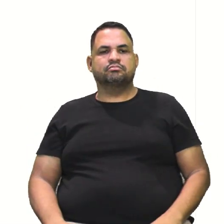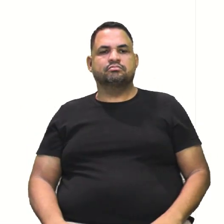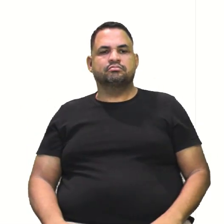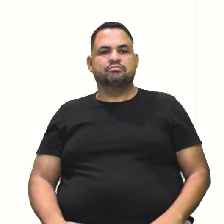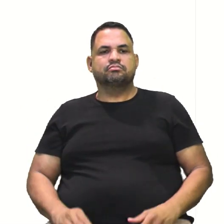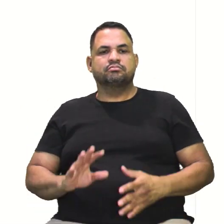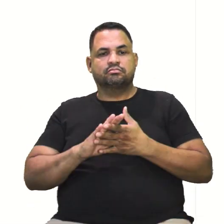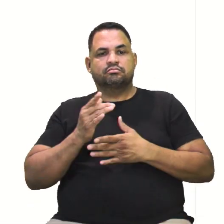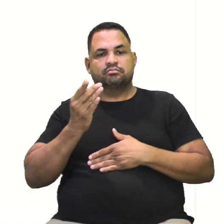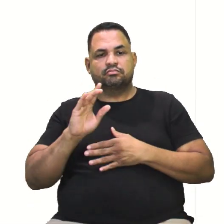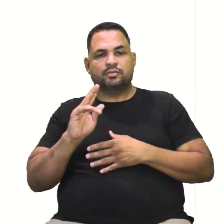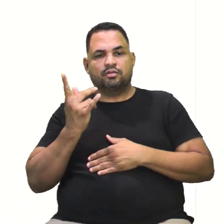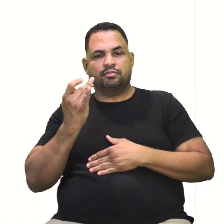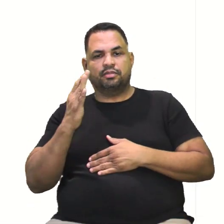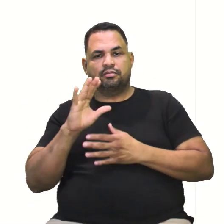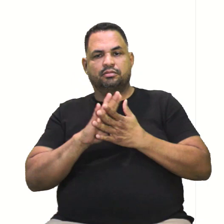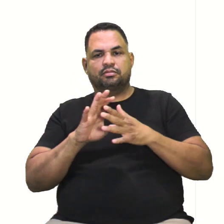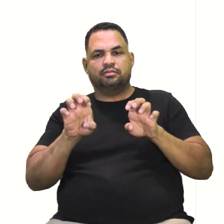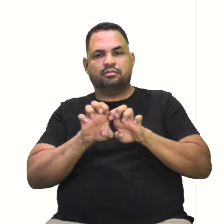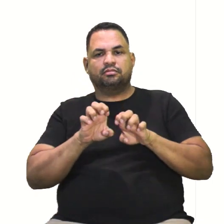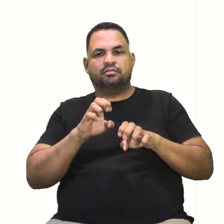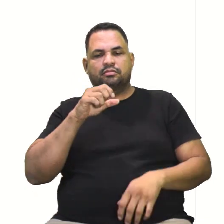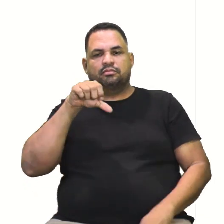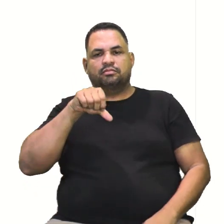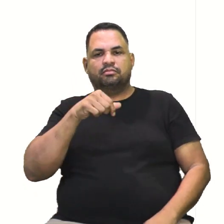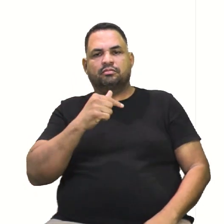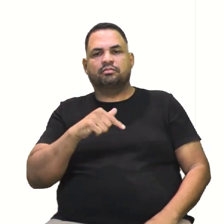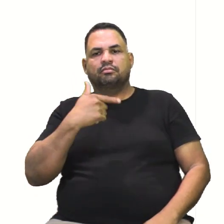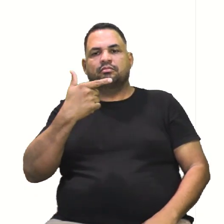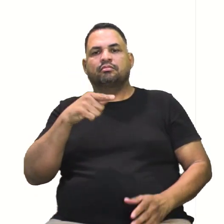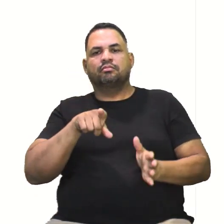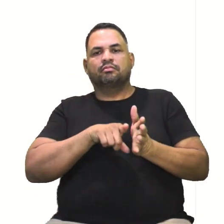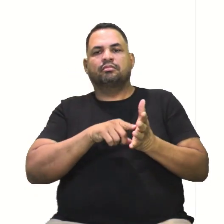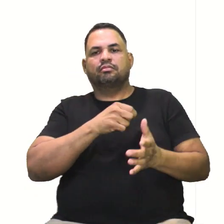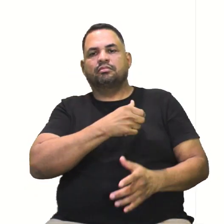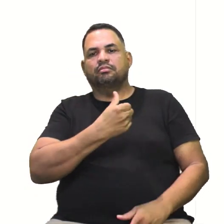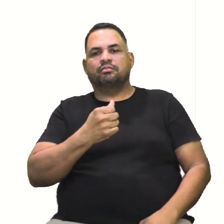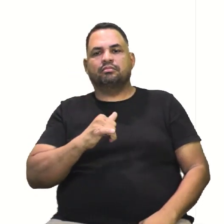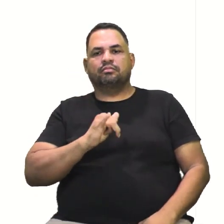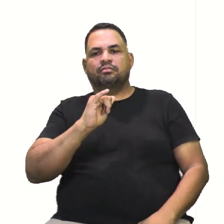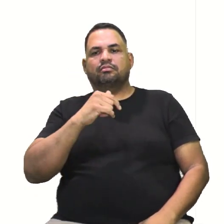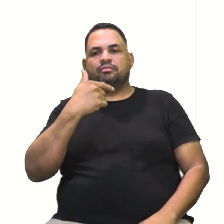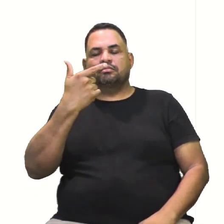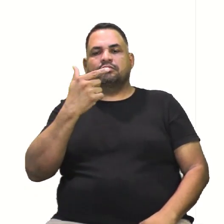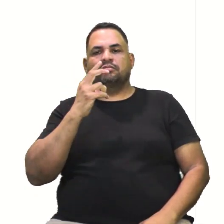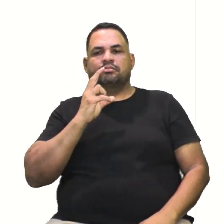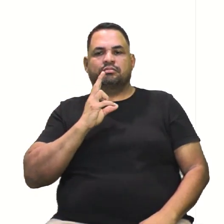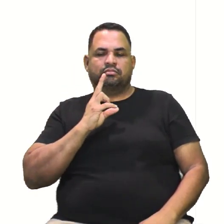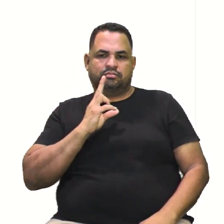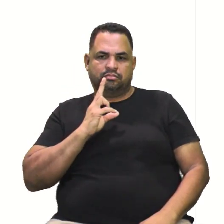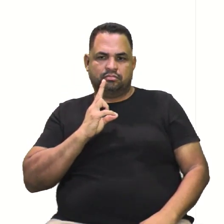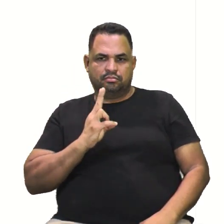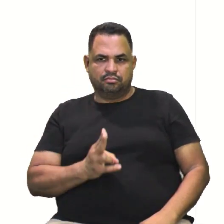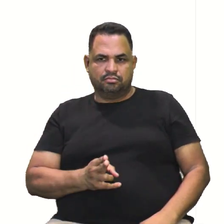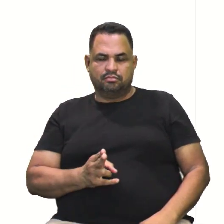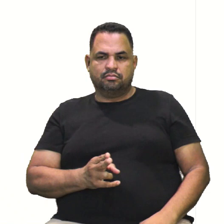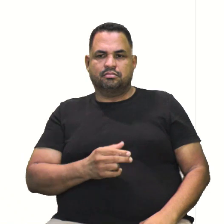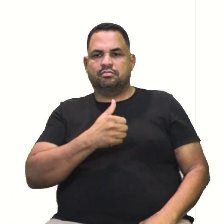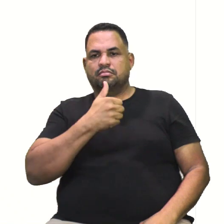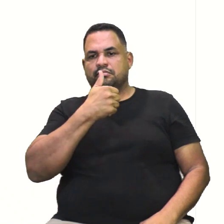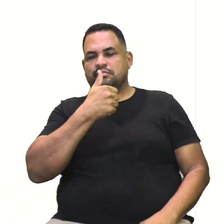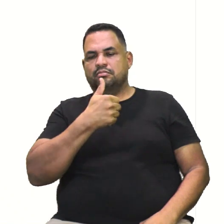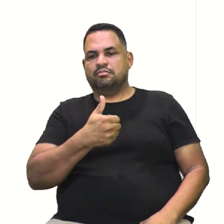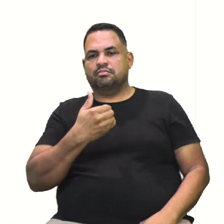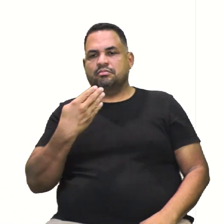Uma hipérbole tem equação 9X ao quadrado menos 16Y ao quadrado